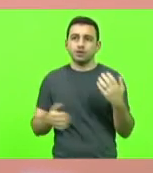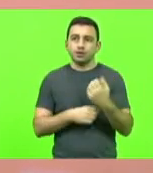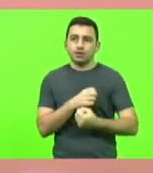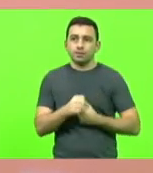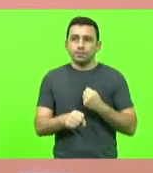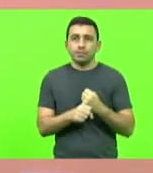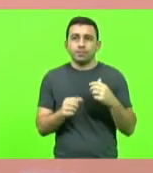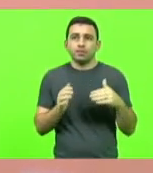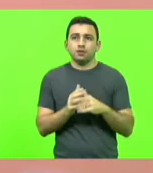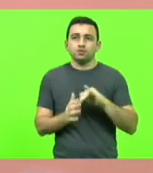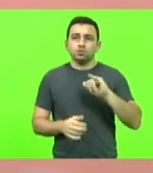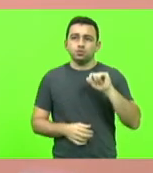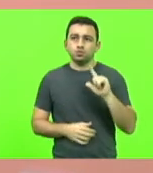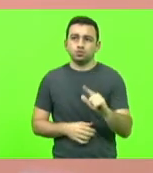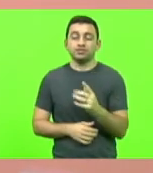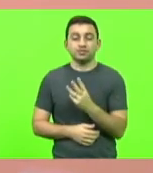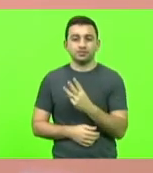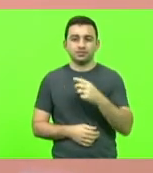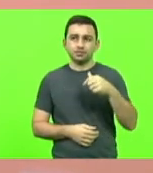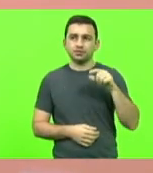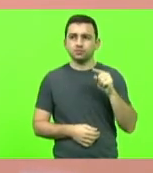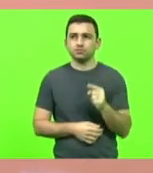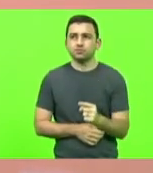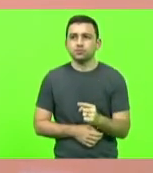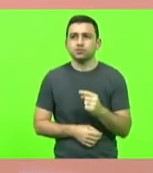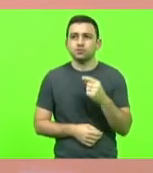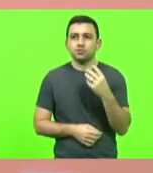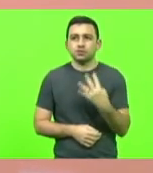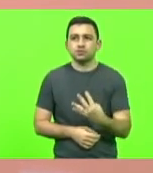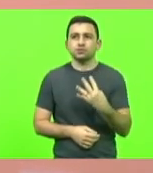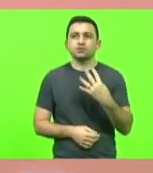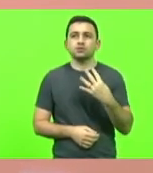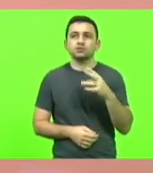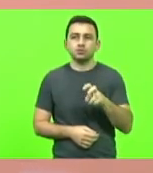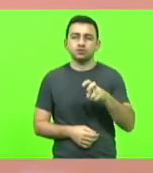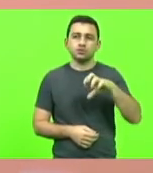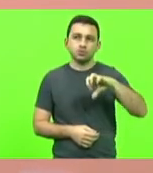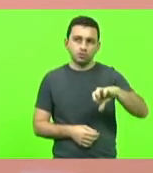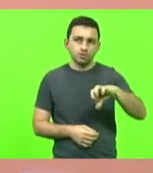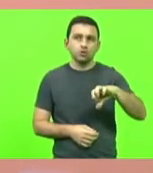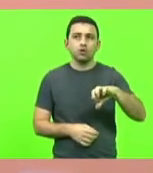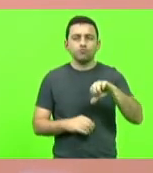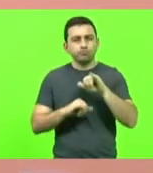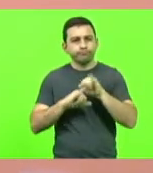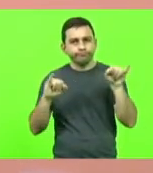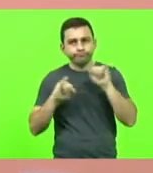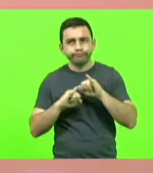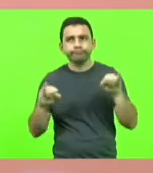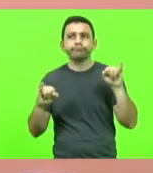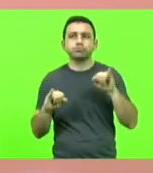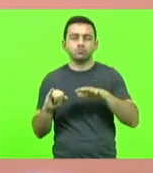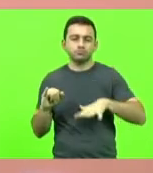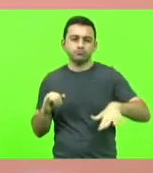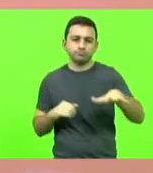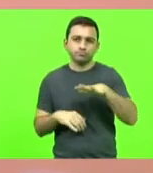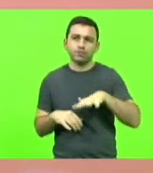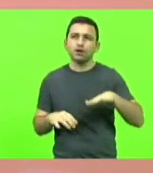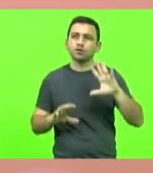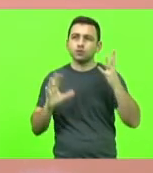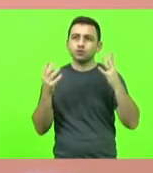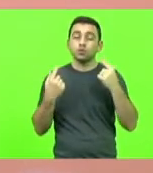julho 37.459 notificações de casos contra